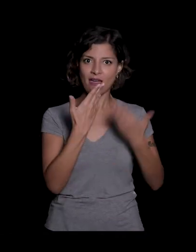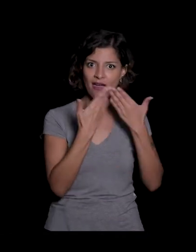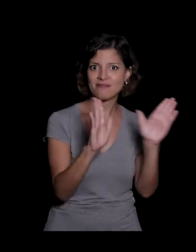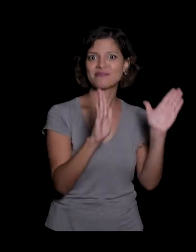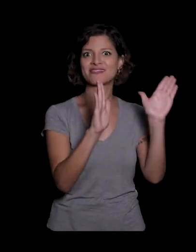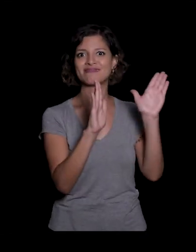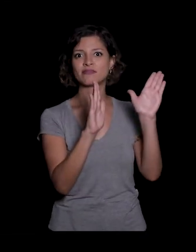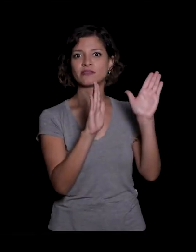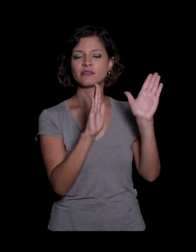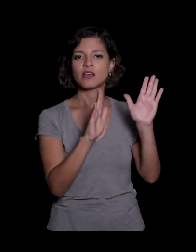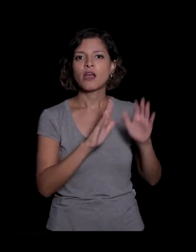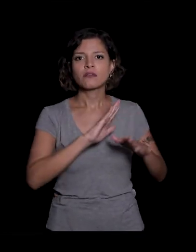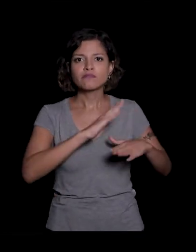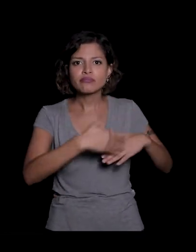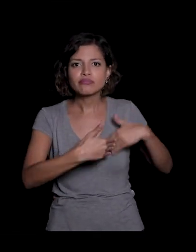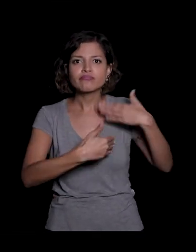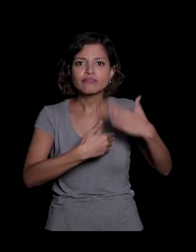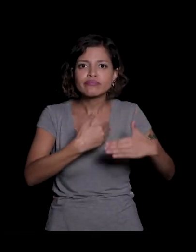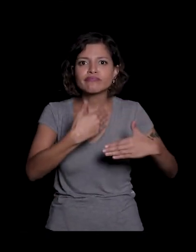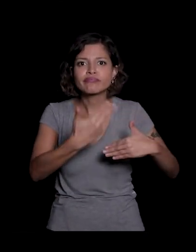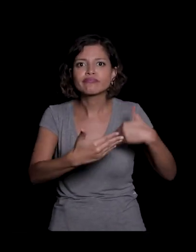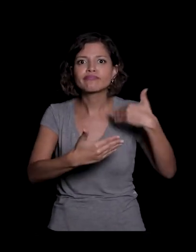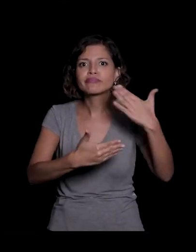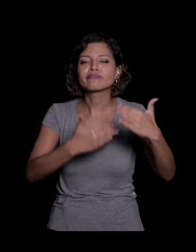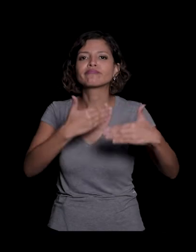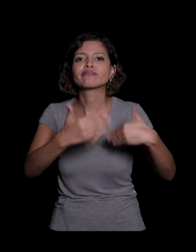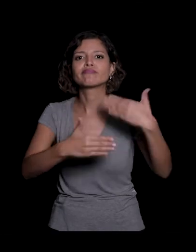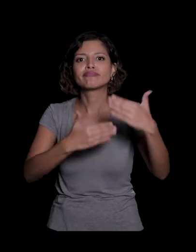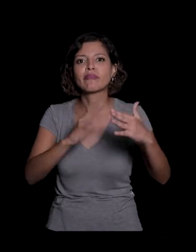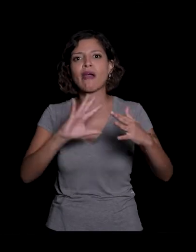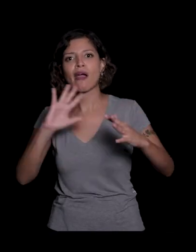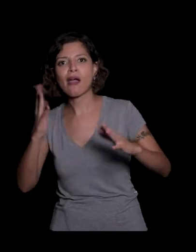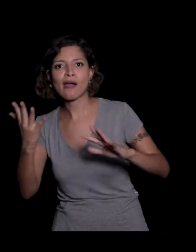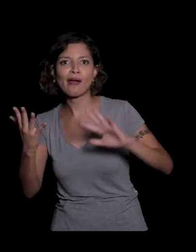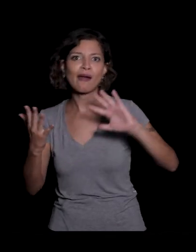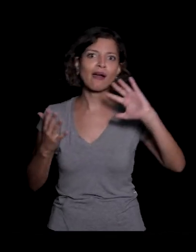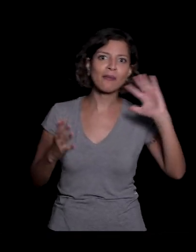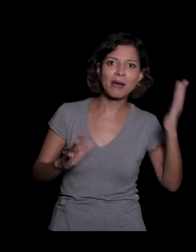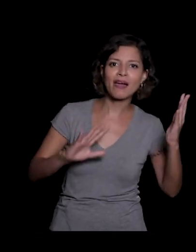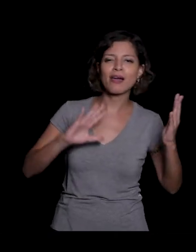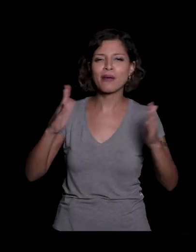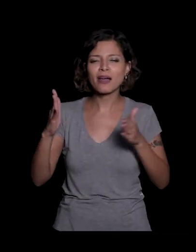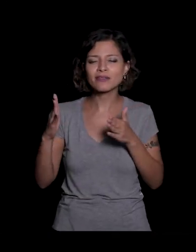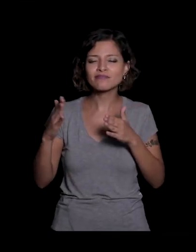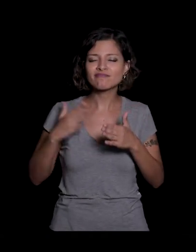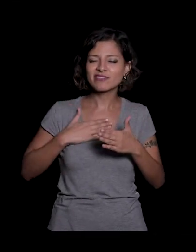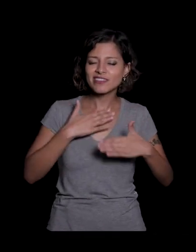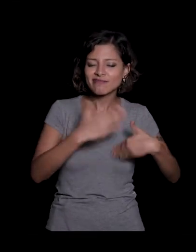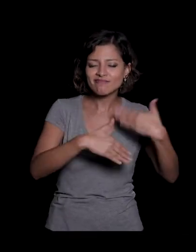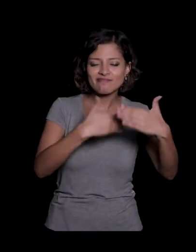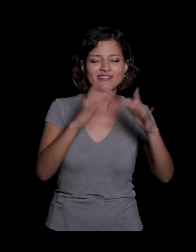foram criando uma trajetória muito especial